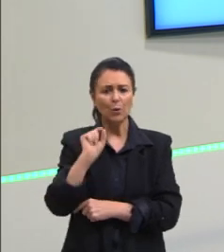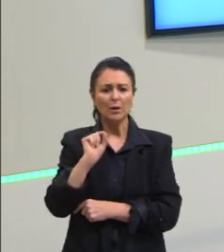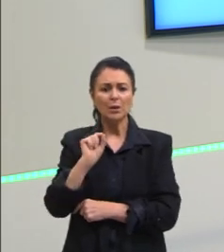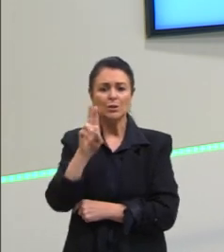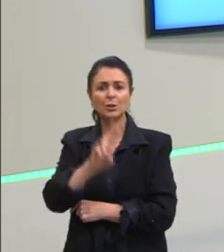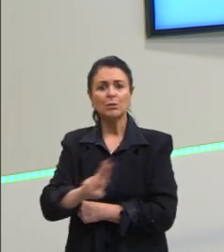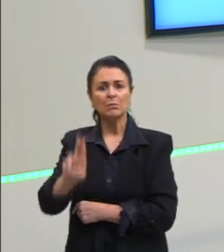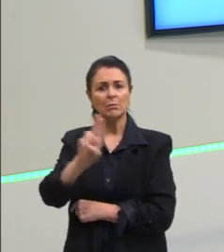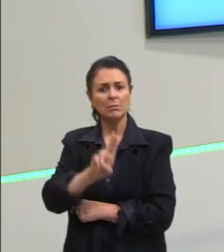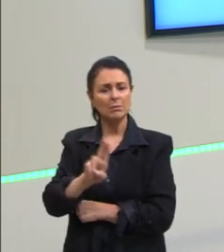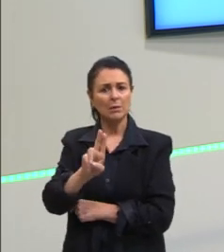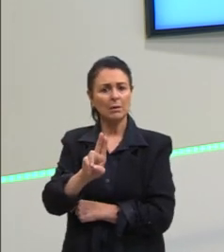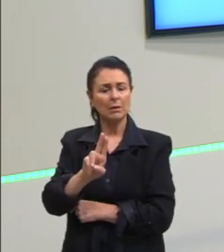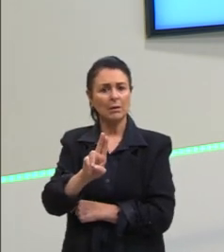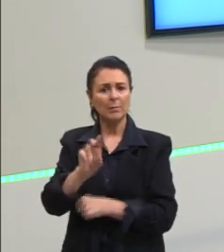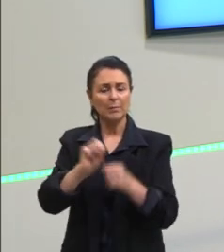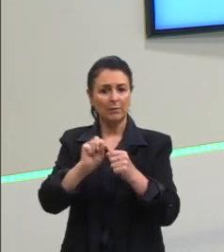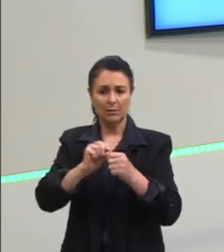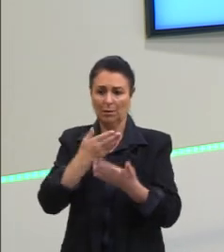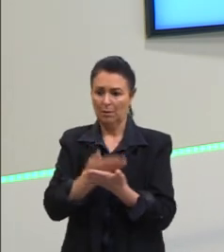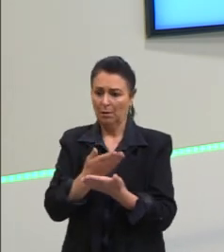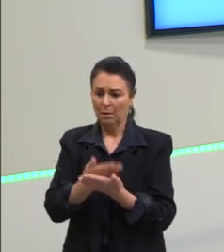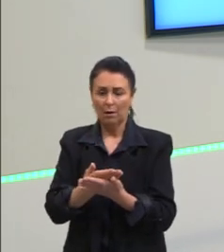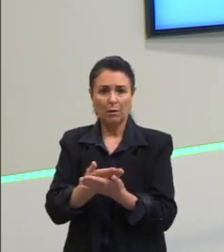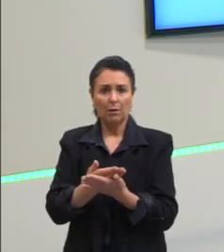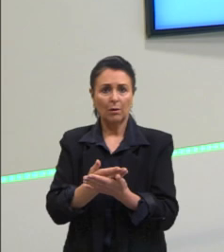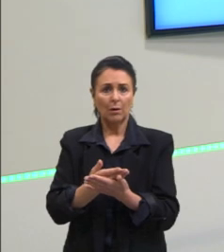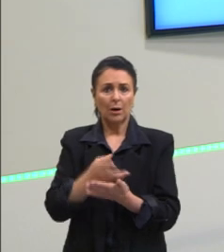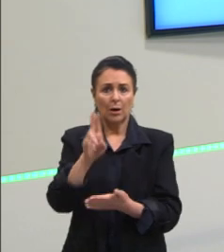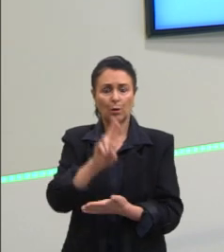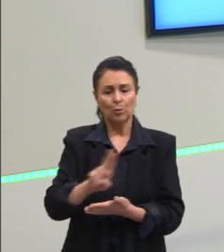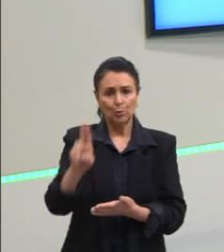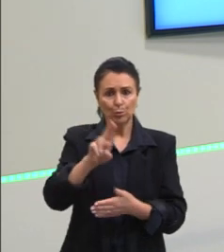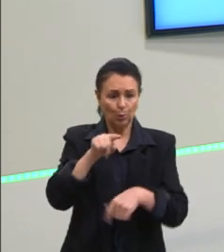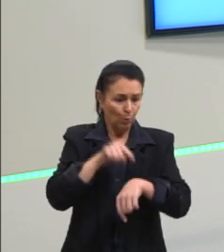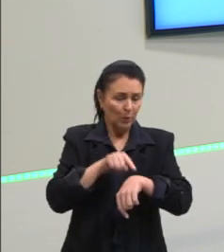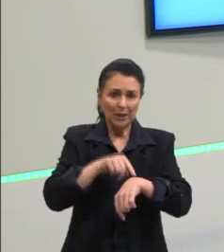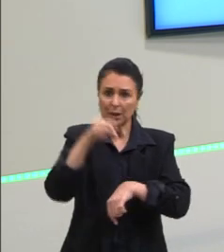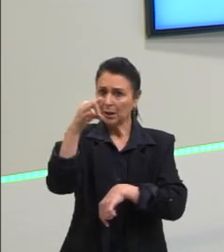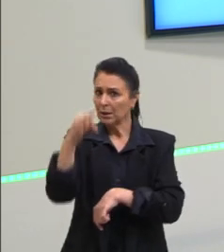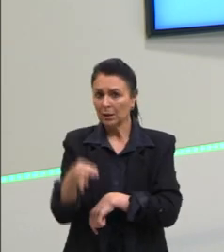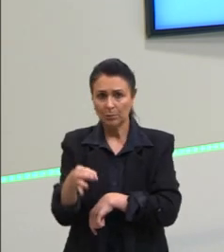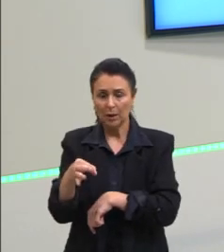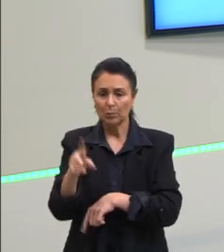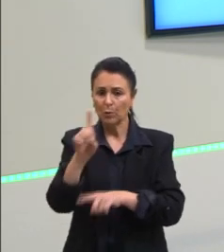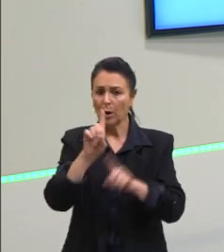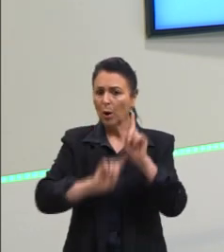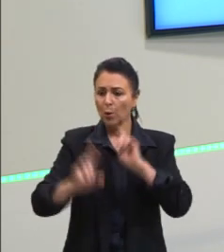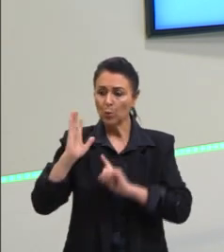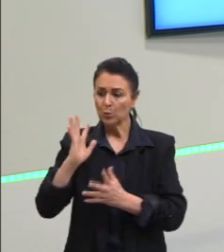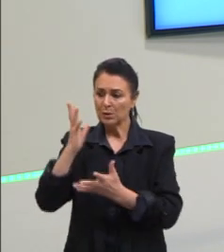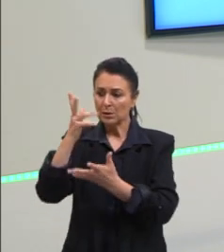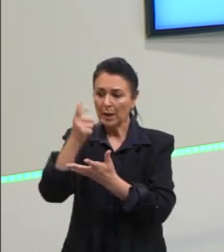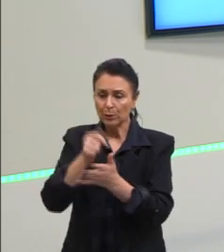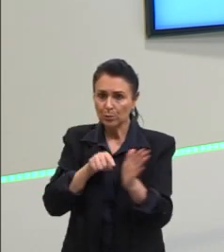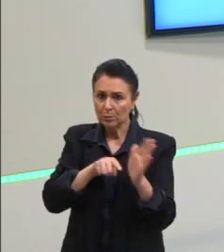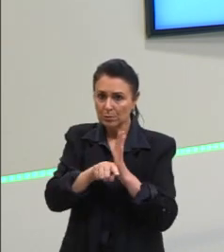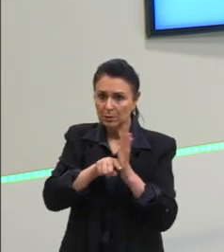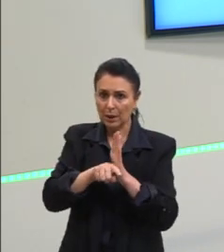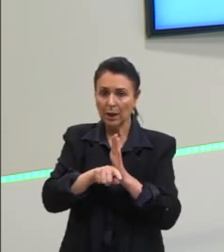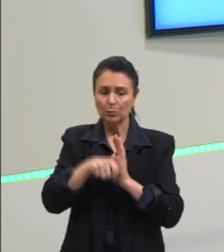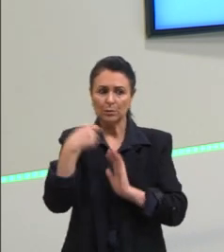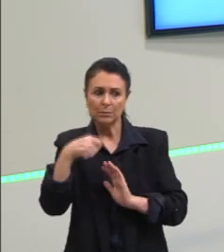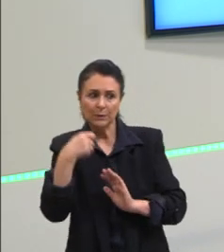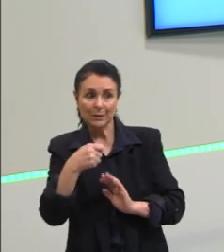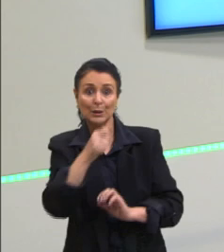utiliza, certo? Para fazer essa aula, a gente tem um tempo cronometrado, a gente tem alguns dados a ser levantados sobre a necessidade